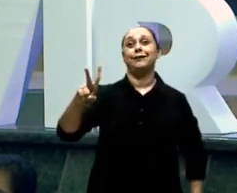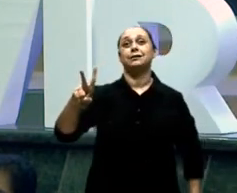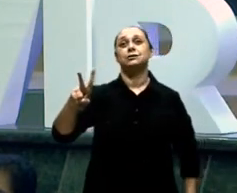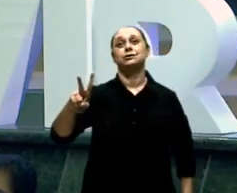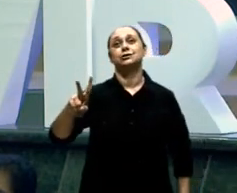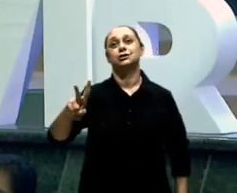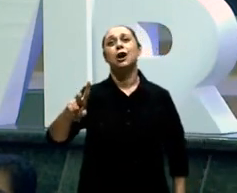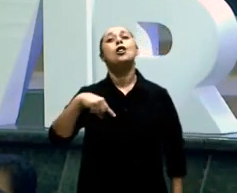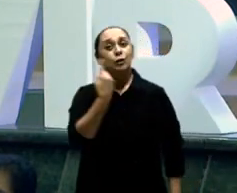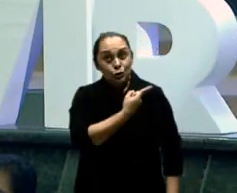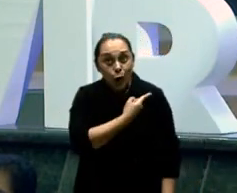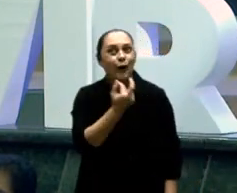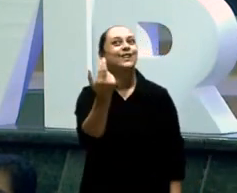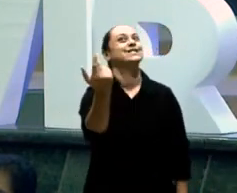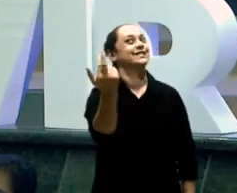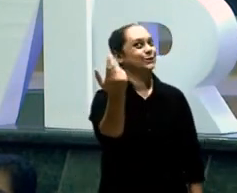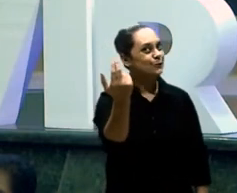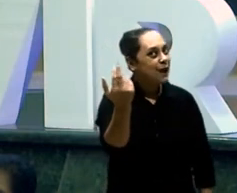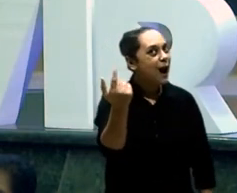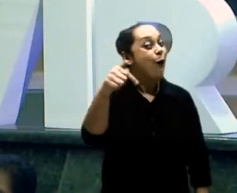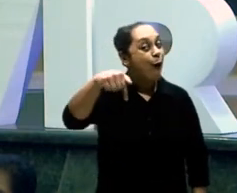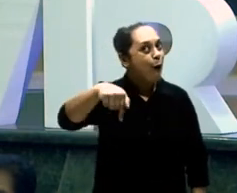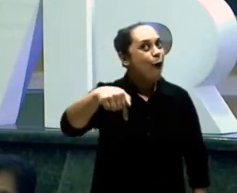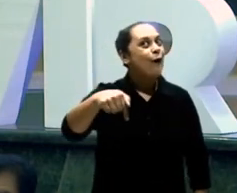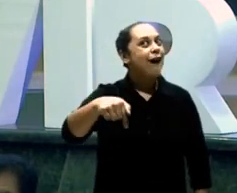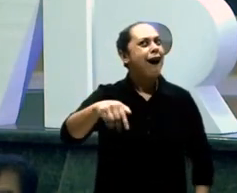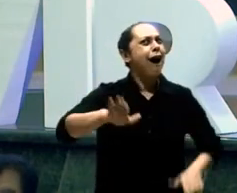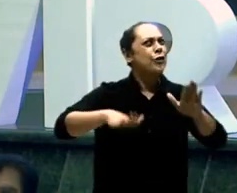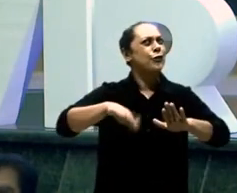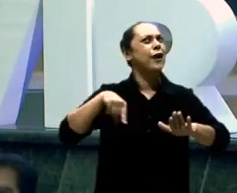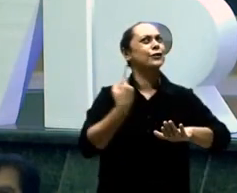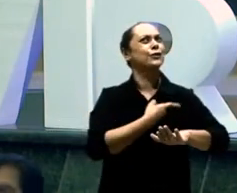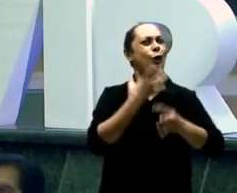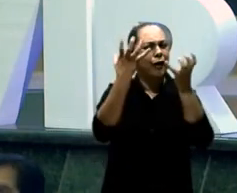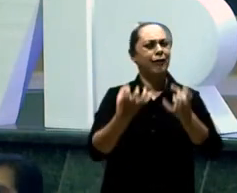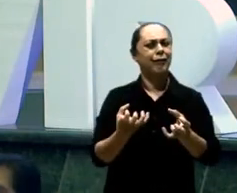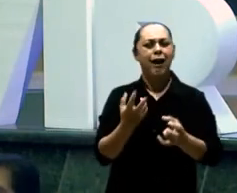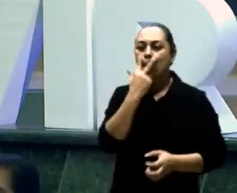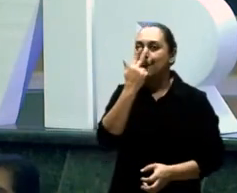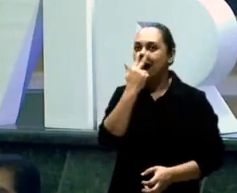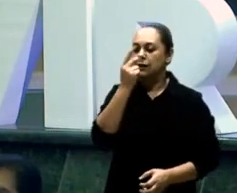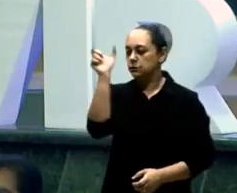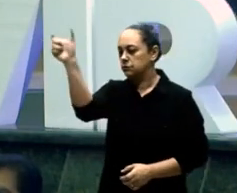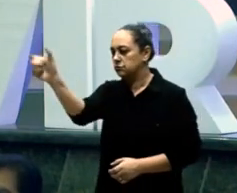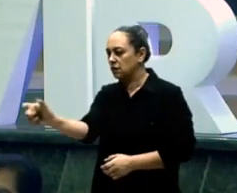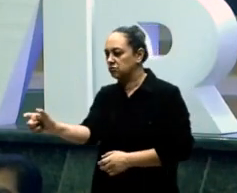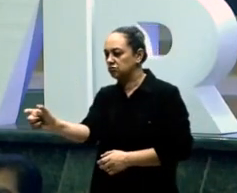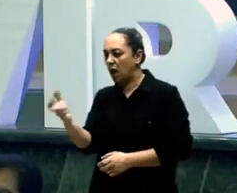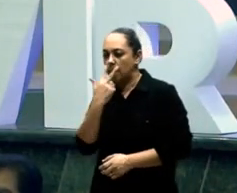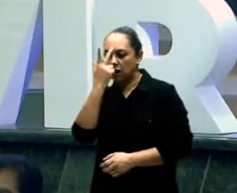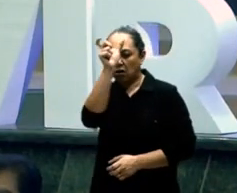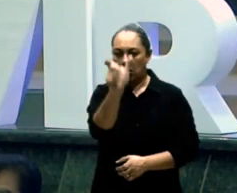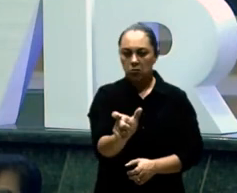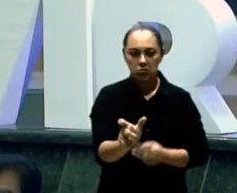a gente faz Quantas vezes A gente quer se parecer Com alguém Para ver se agrada Outras pessoas Deus te chamou Desse